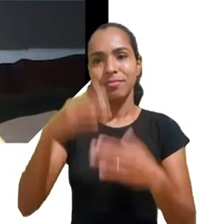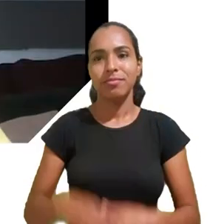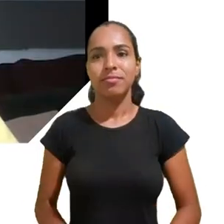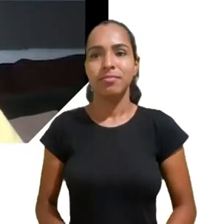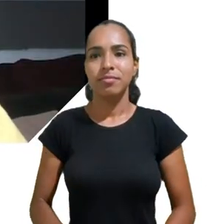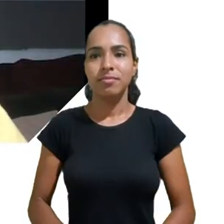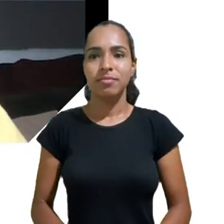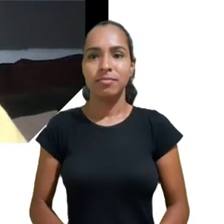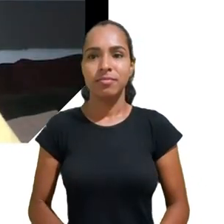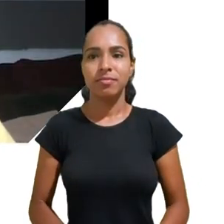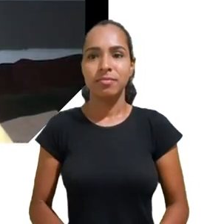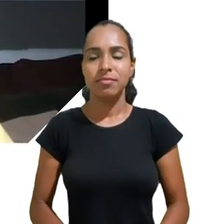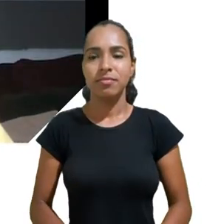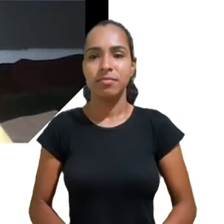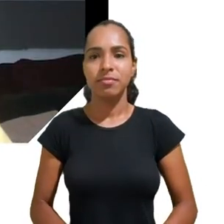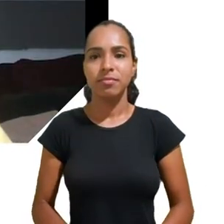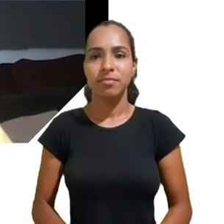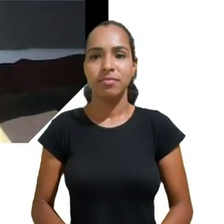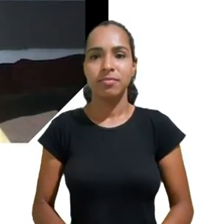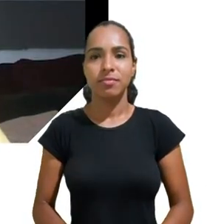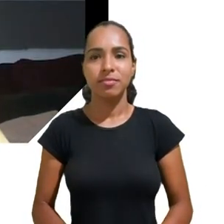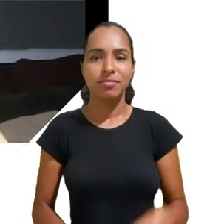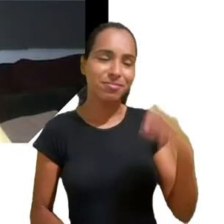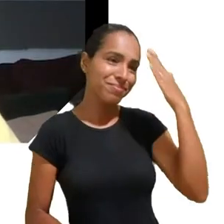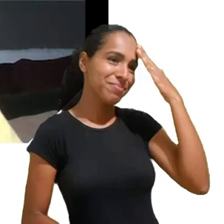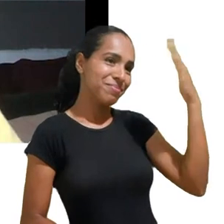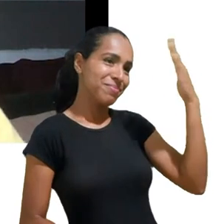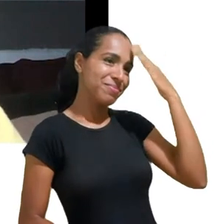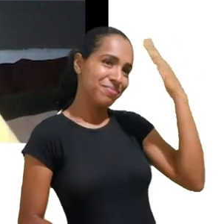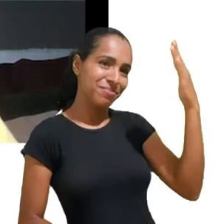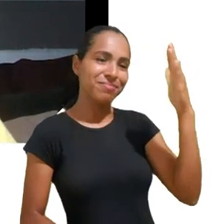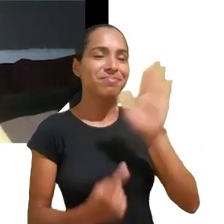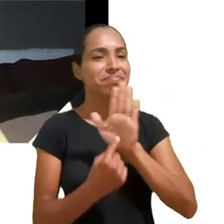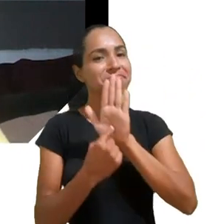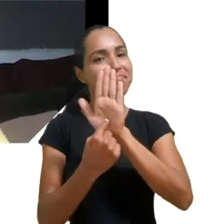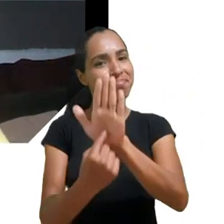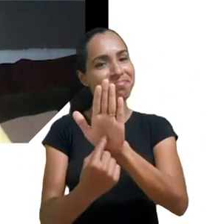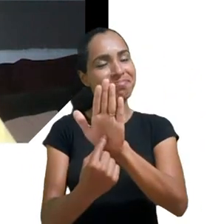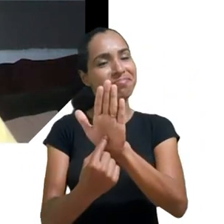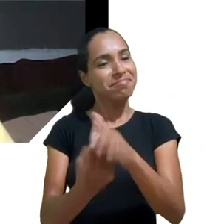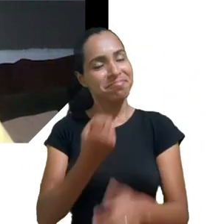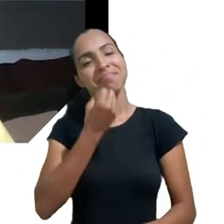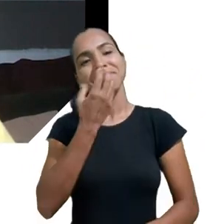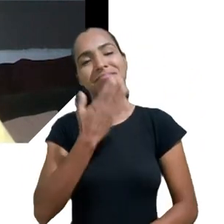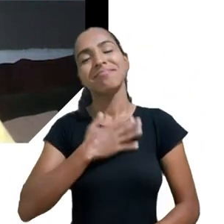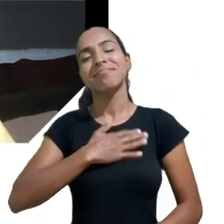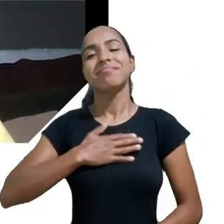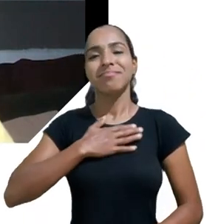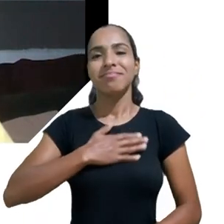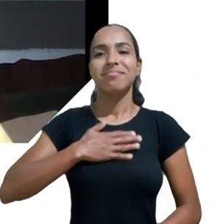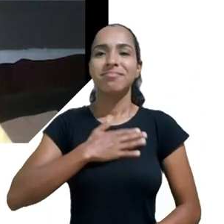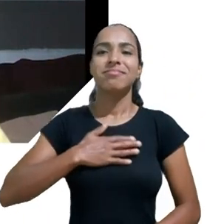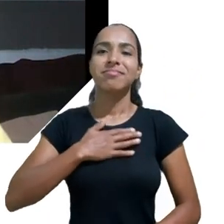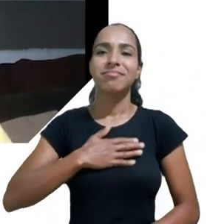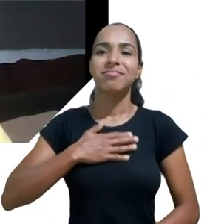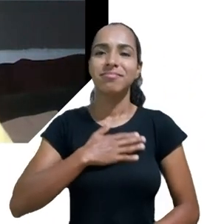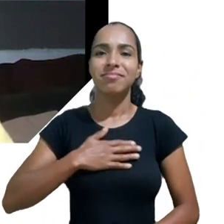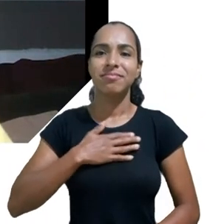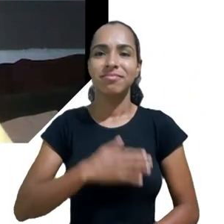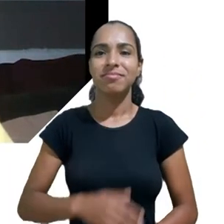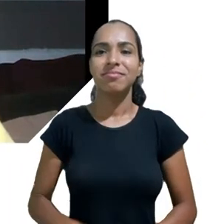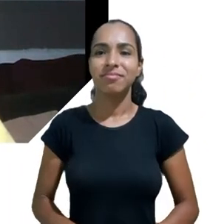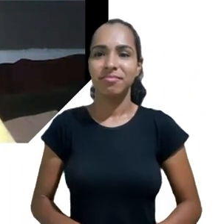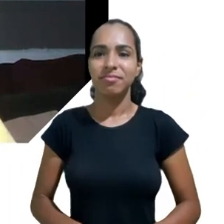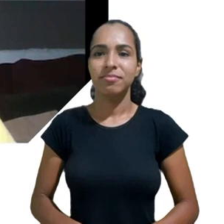Obrigada, Bia. Obrigada pela apresentação tão generosa. É um prazer estar aqui. Cumprimento, dou boa noite a